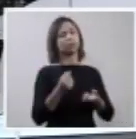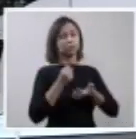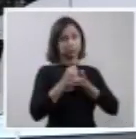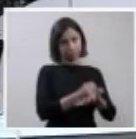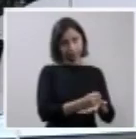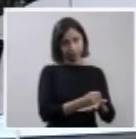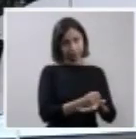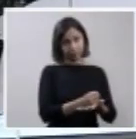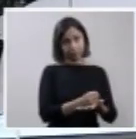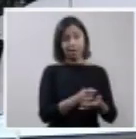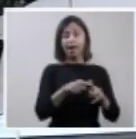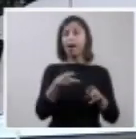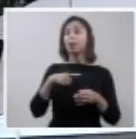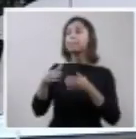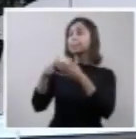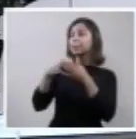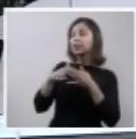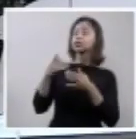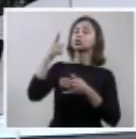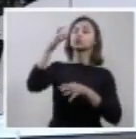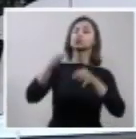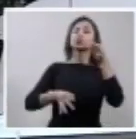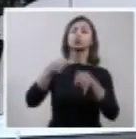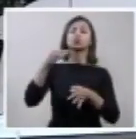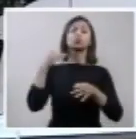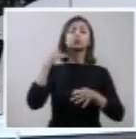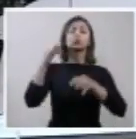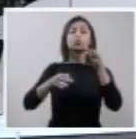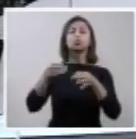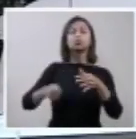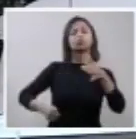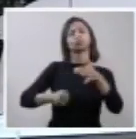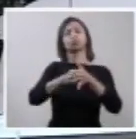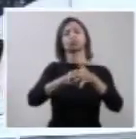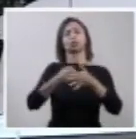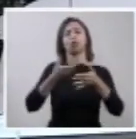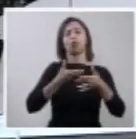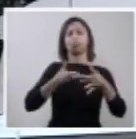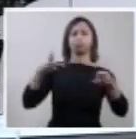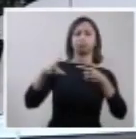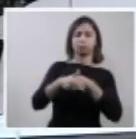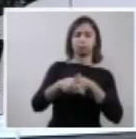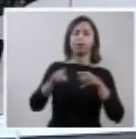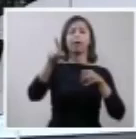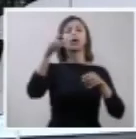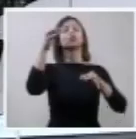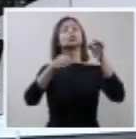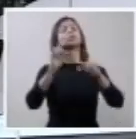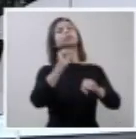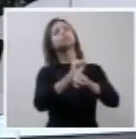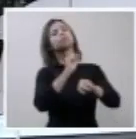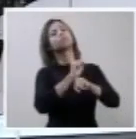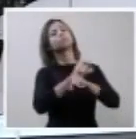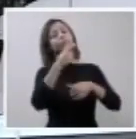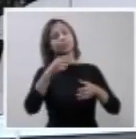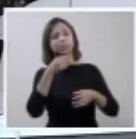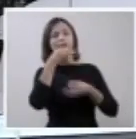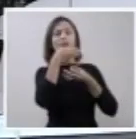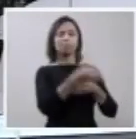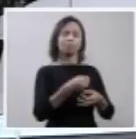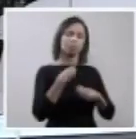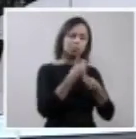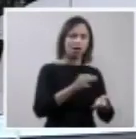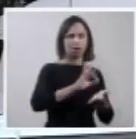procedência do pedido em julgamento protegerá as mulheres grávidas de fetos com anencefalia e que não desejam prosseguir com a